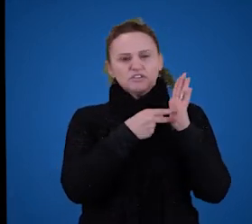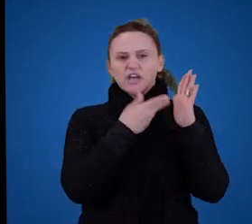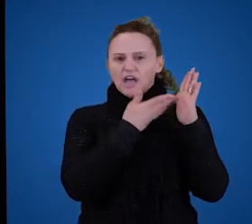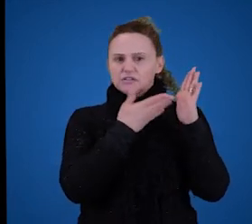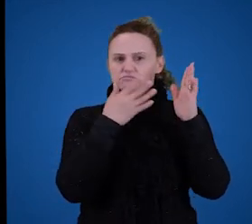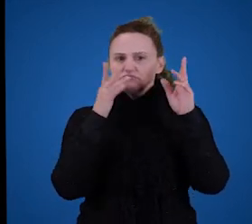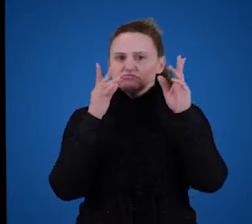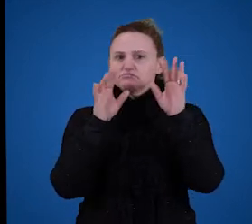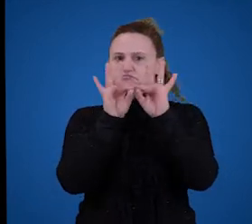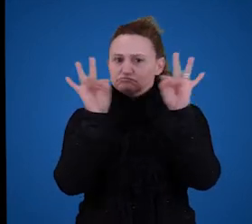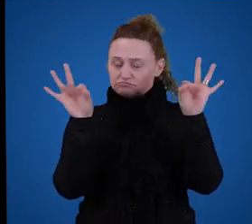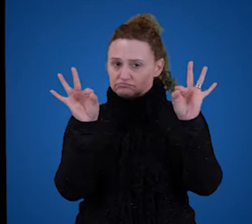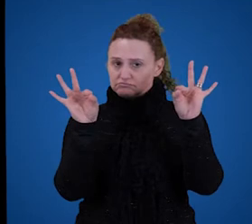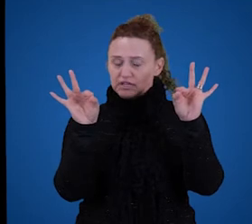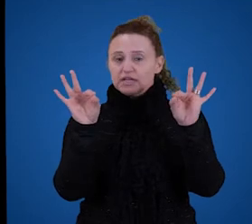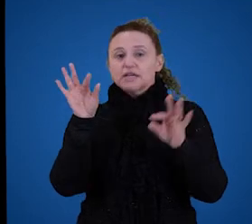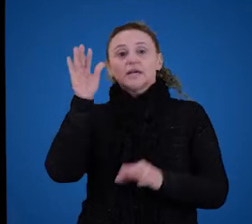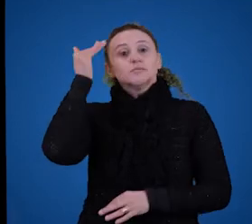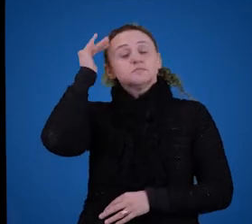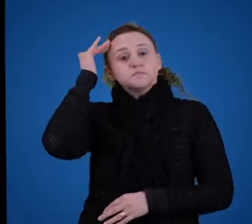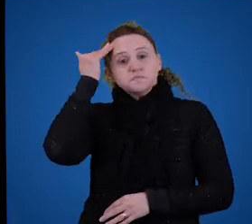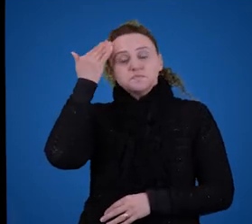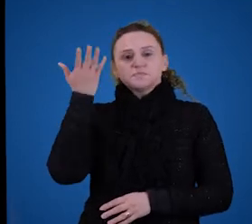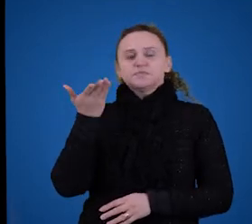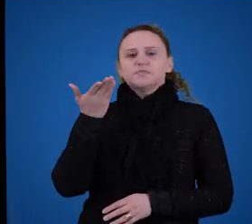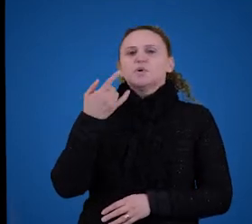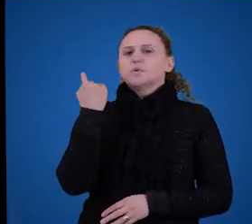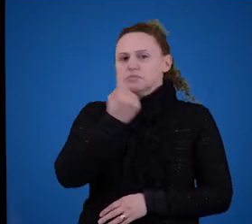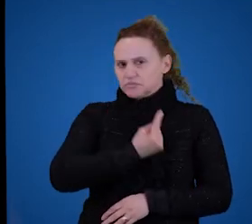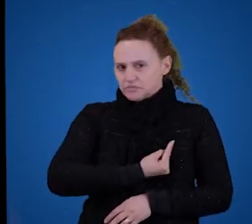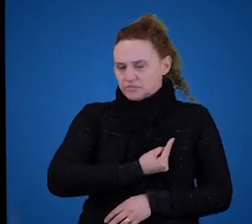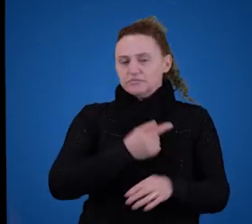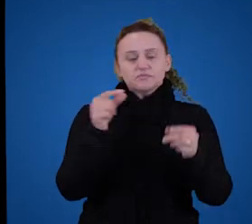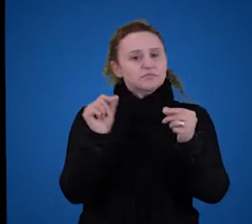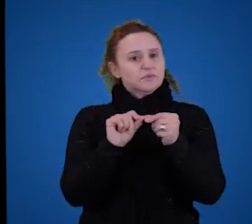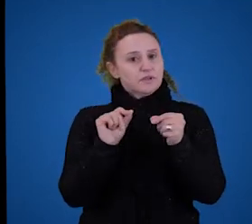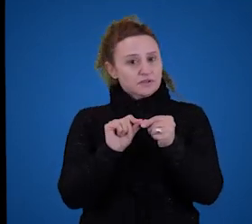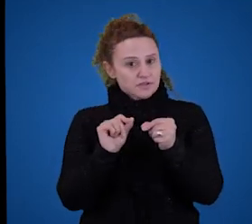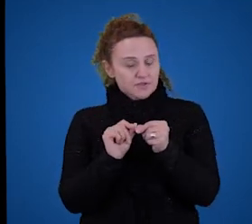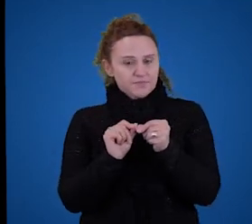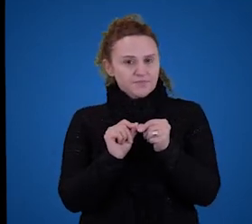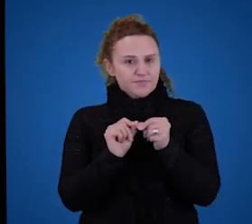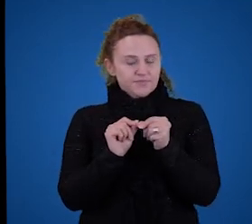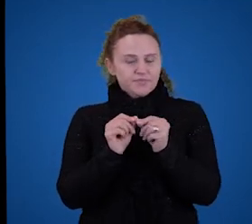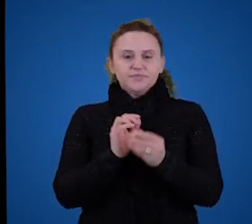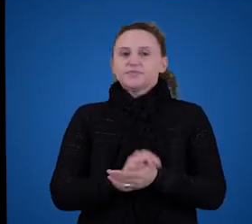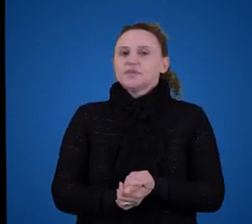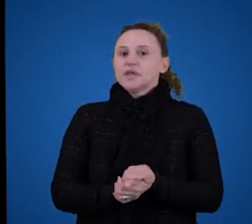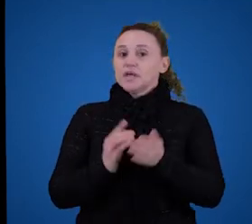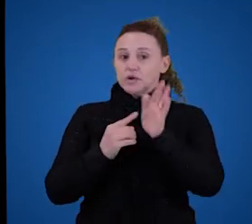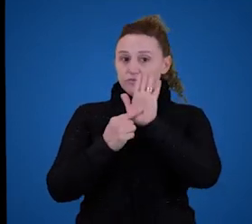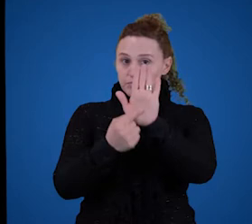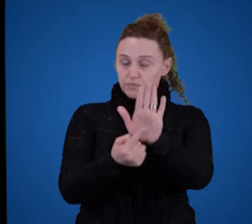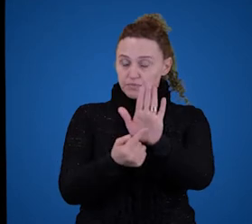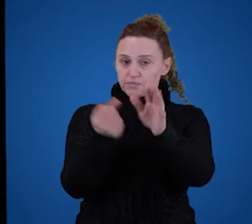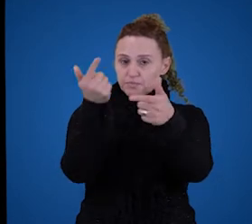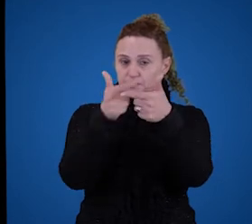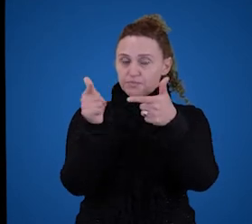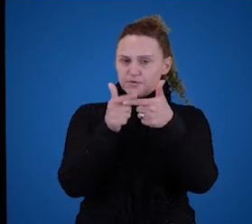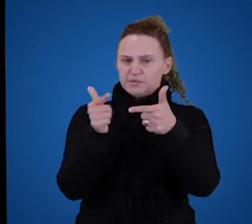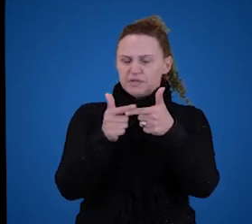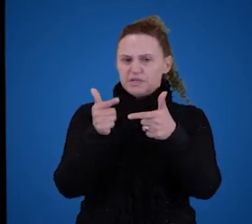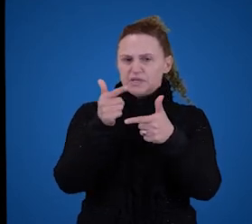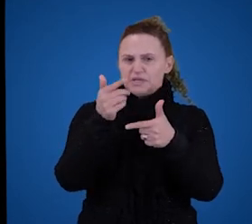expressão e a nossa compreensão. Então, o que nós vamos fazer hoje? Hoje eu vou aventar o problema para vocês da nossa